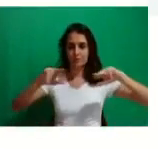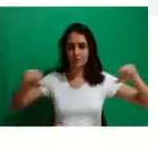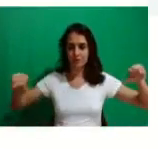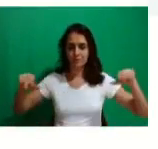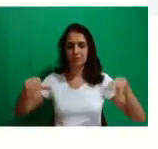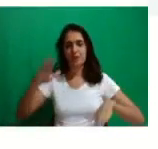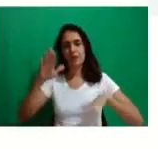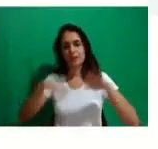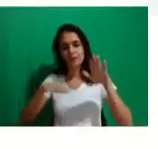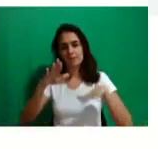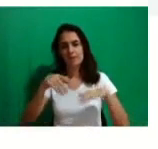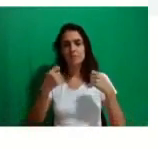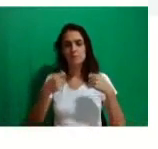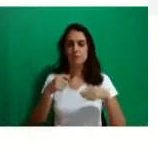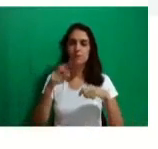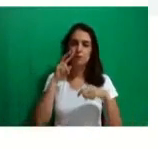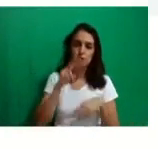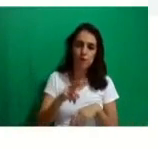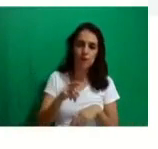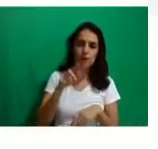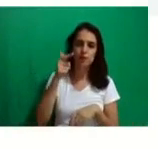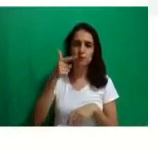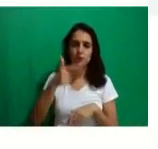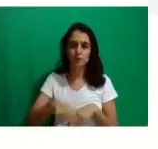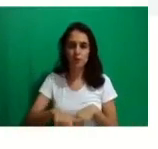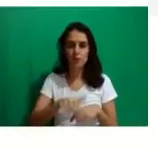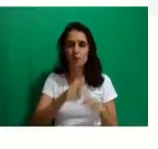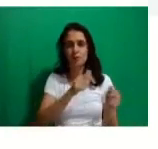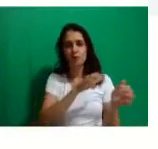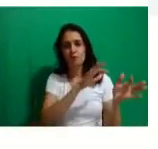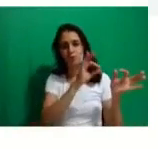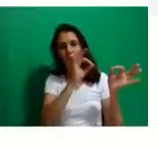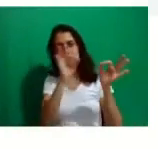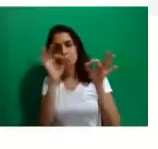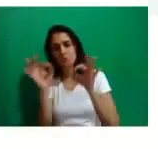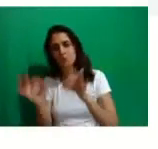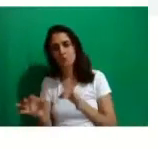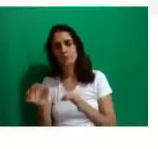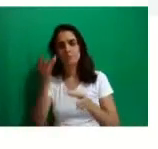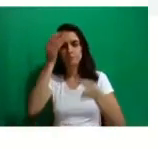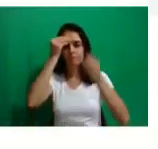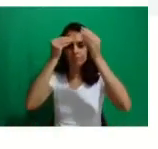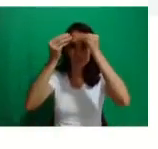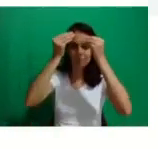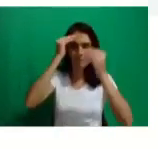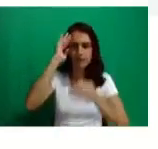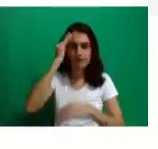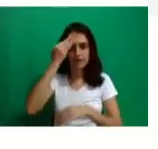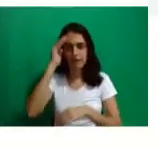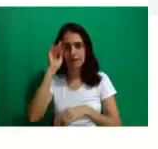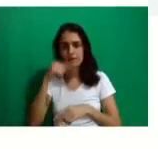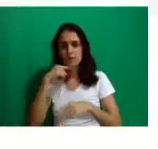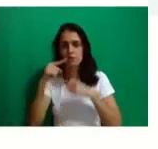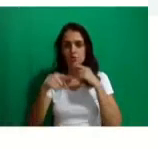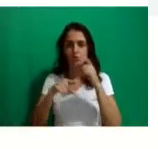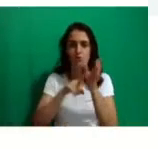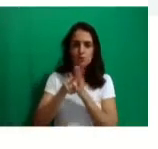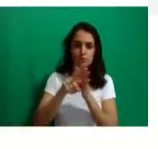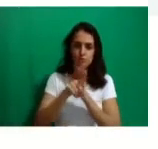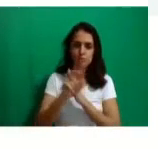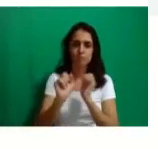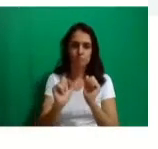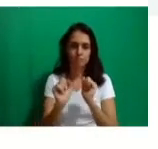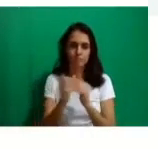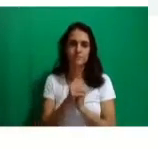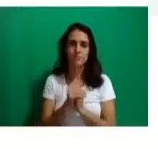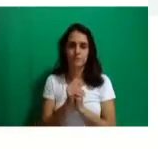ouvir de novo, ouvir de novo, entender, tirar dúvidas, ok? Vai ficar gravadinha lá.